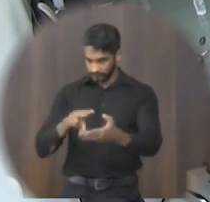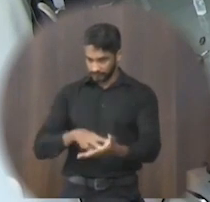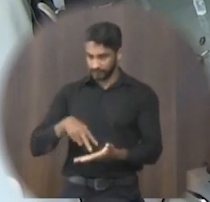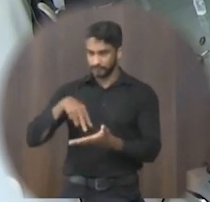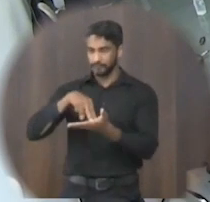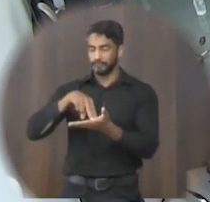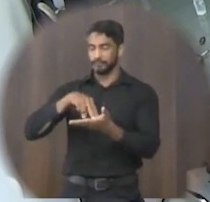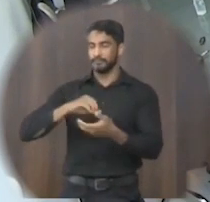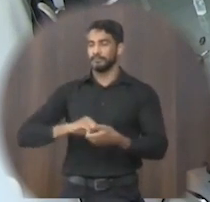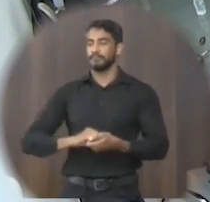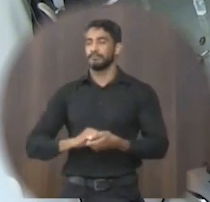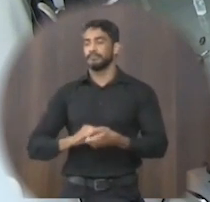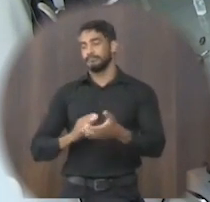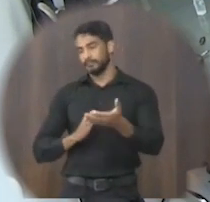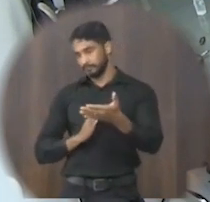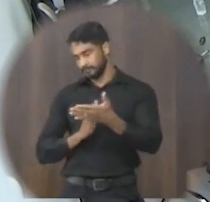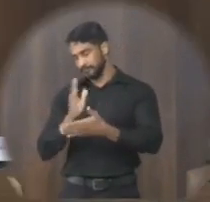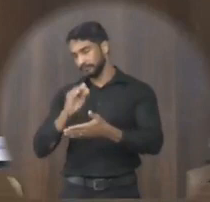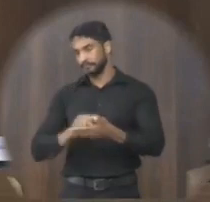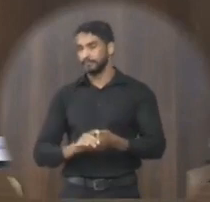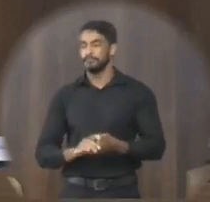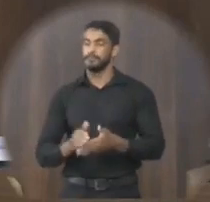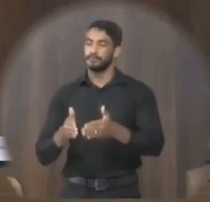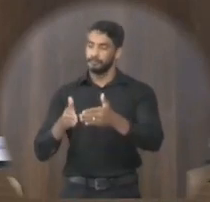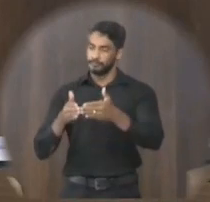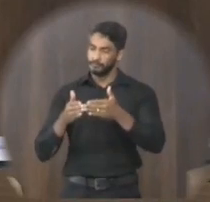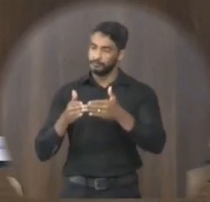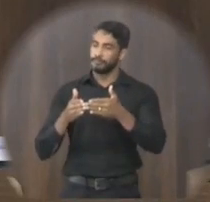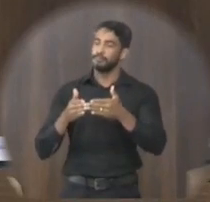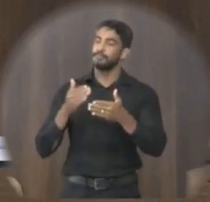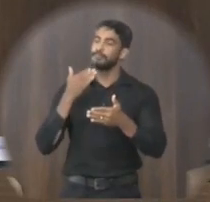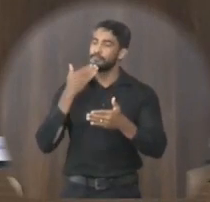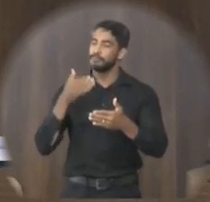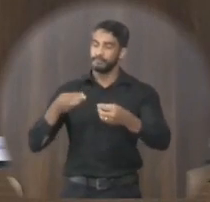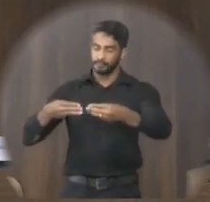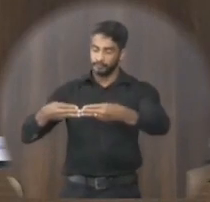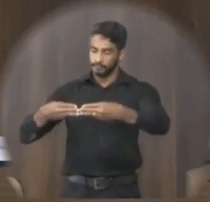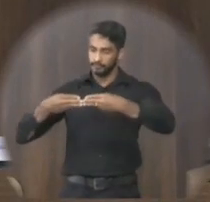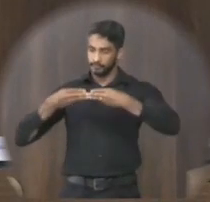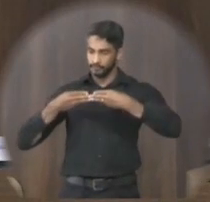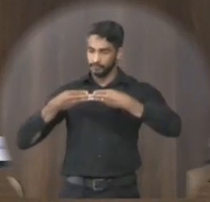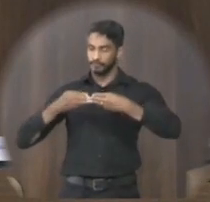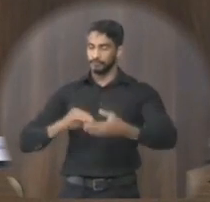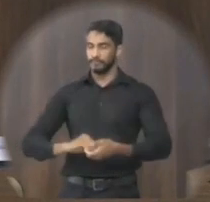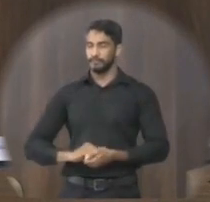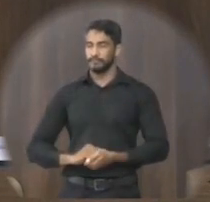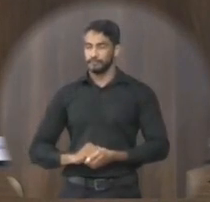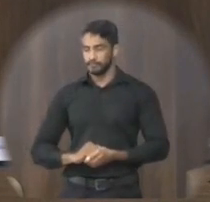que se levantem aprovado solicito ao senhor secretário que faça leitura das moções